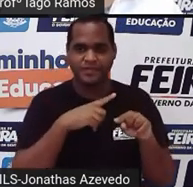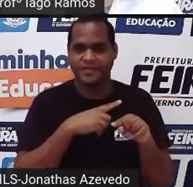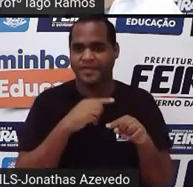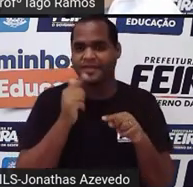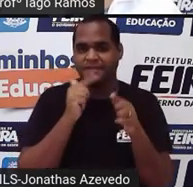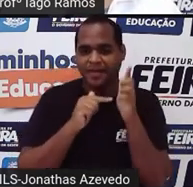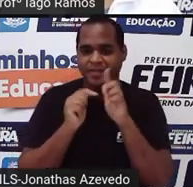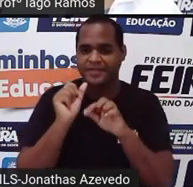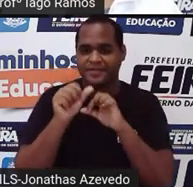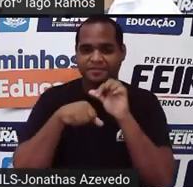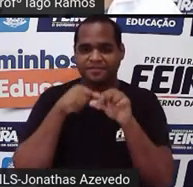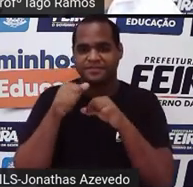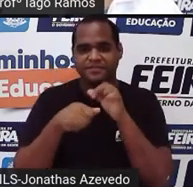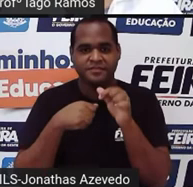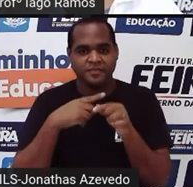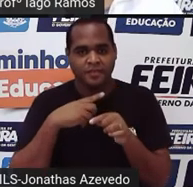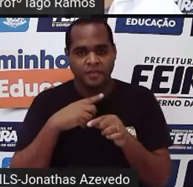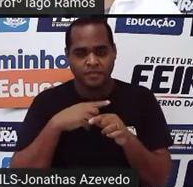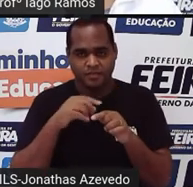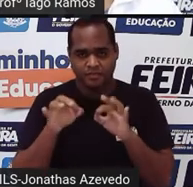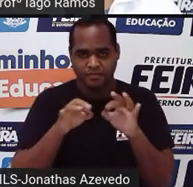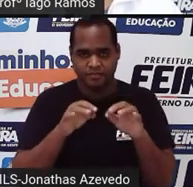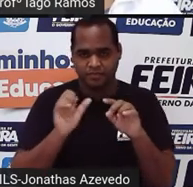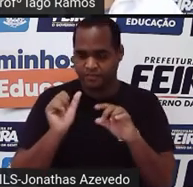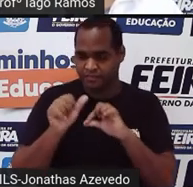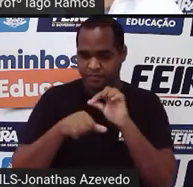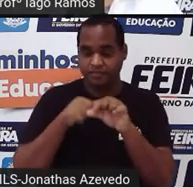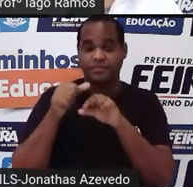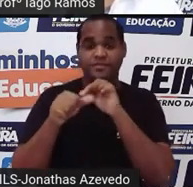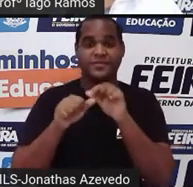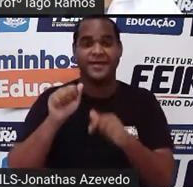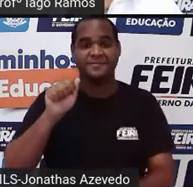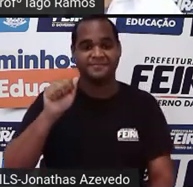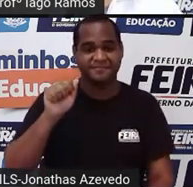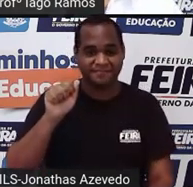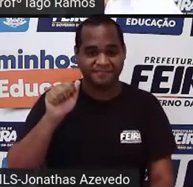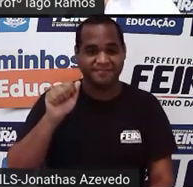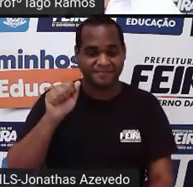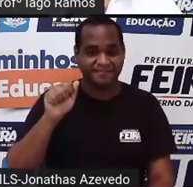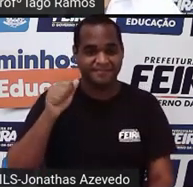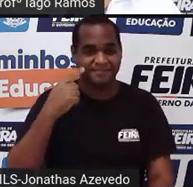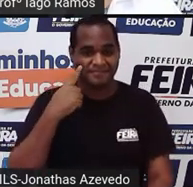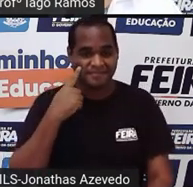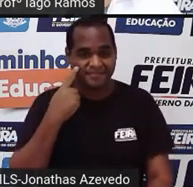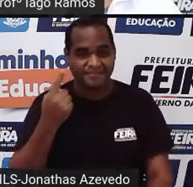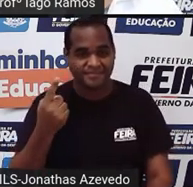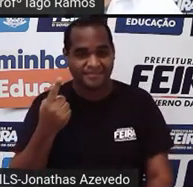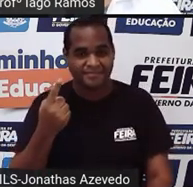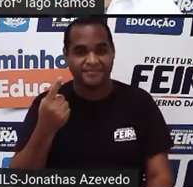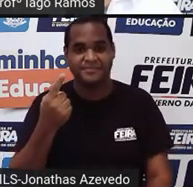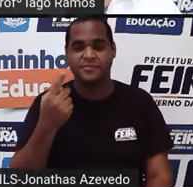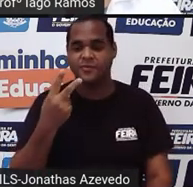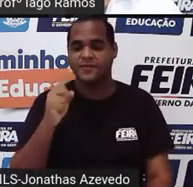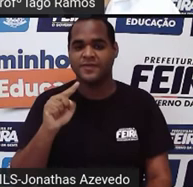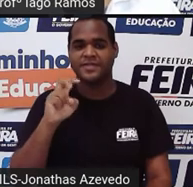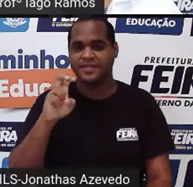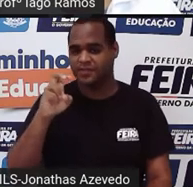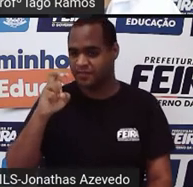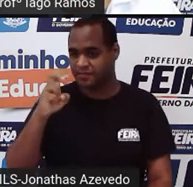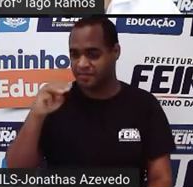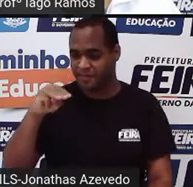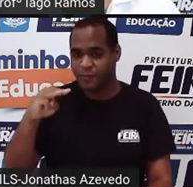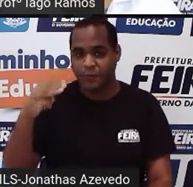essas transformações. No item A, pegue 2,5 metros